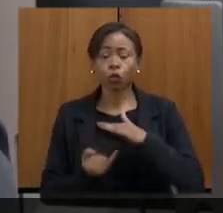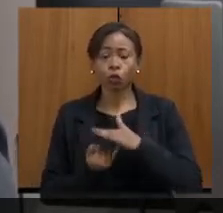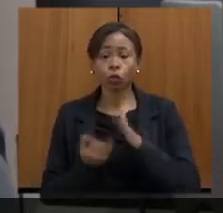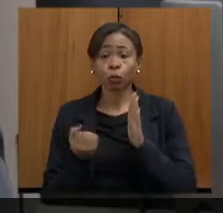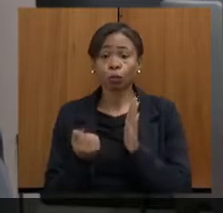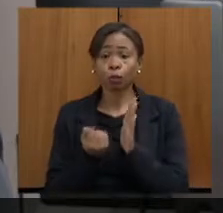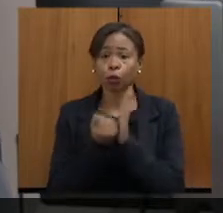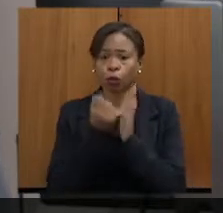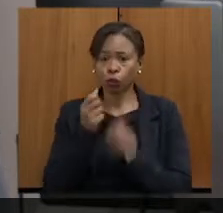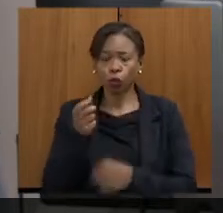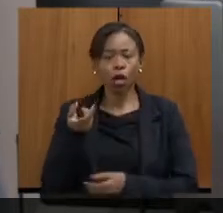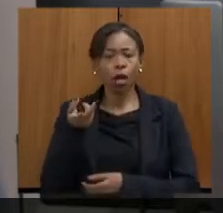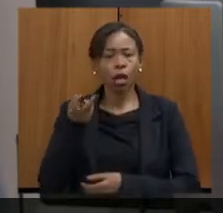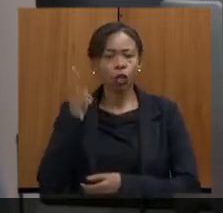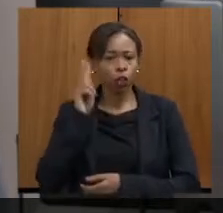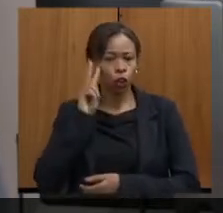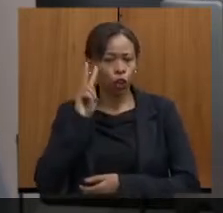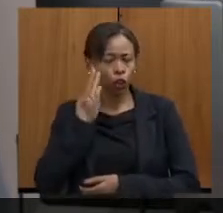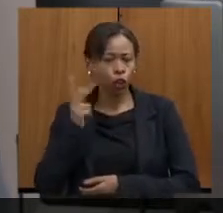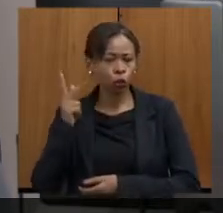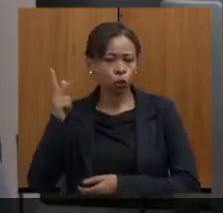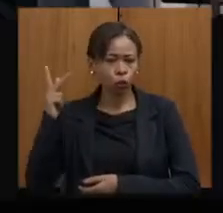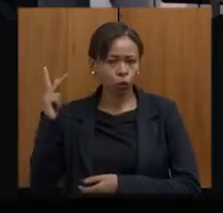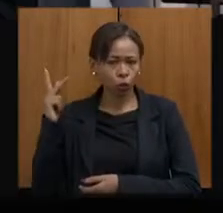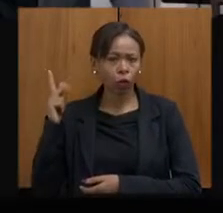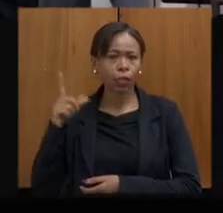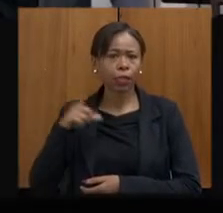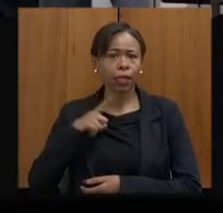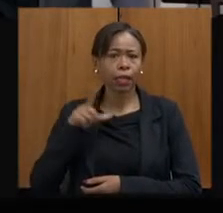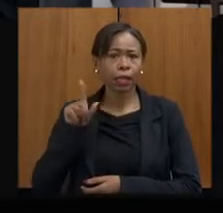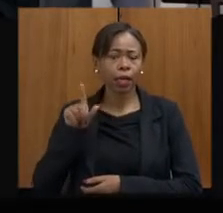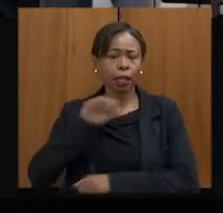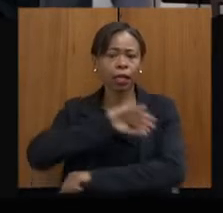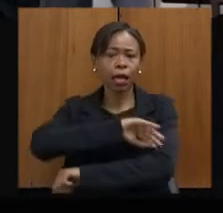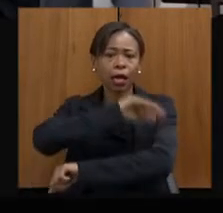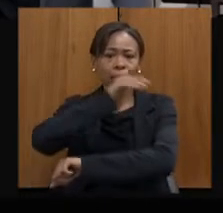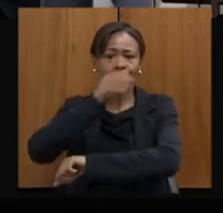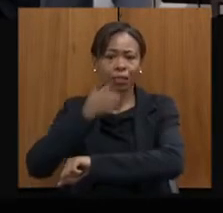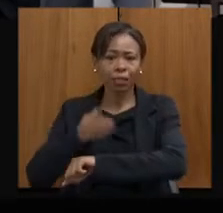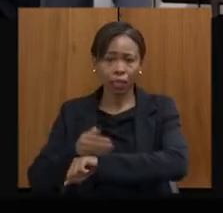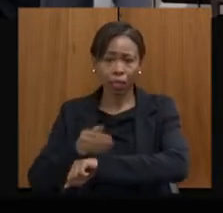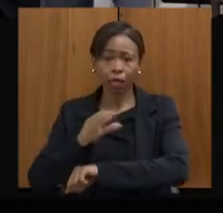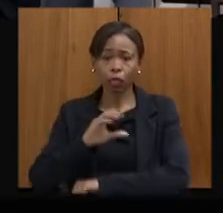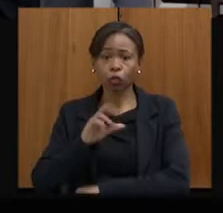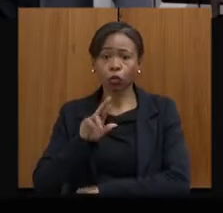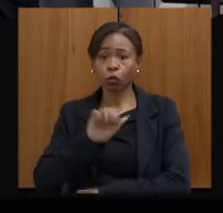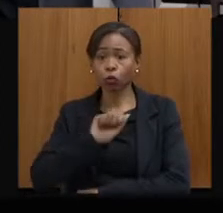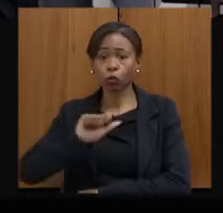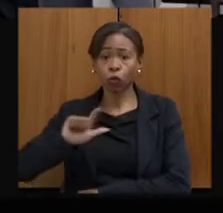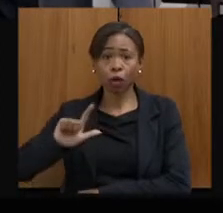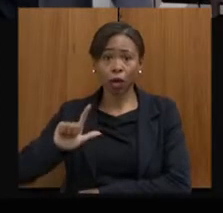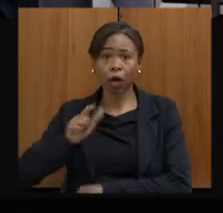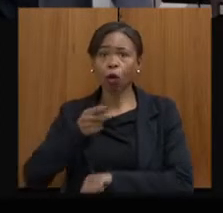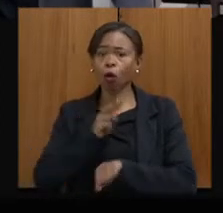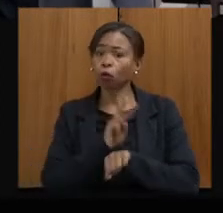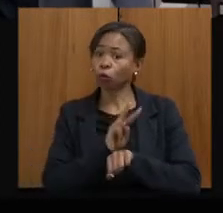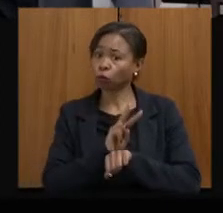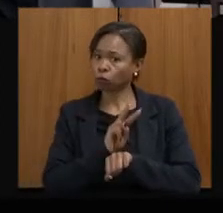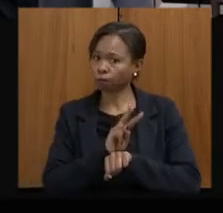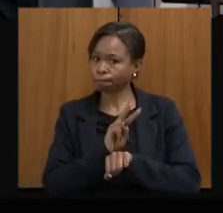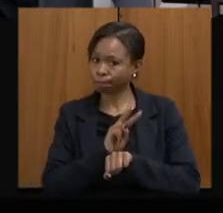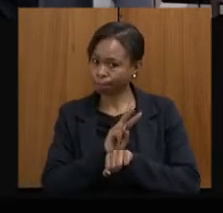nós tivemos o acautelamento da Serra do Curral, a proteção provisória da Serra do Curral.